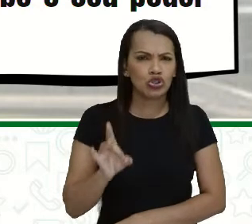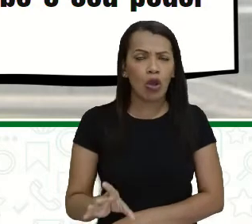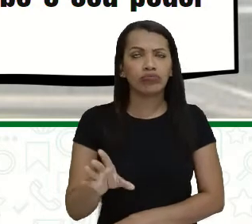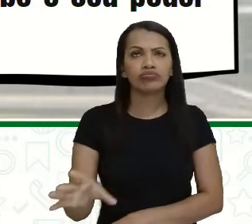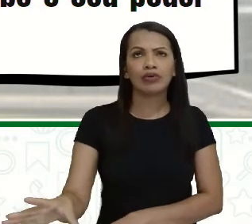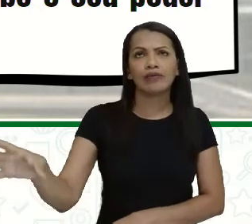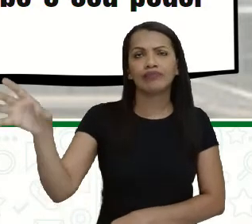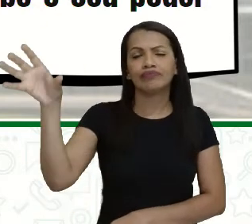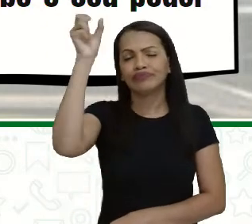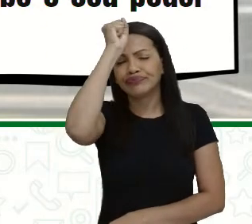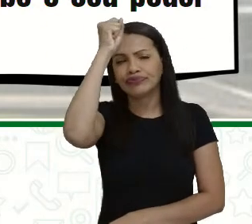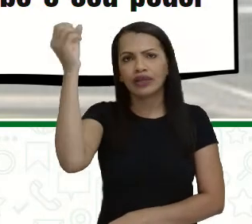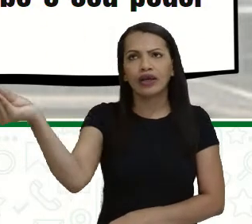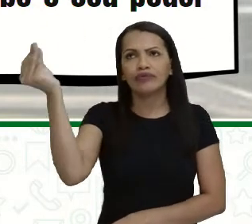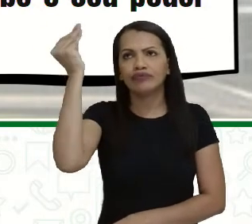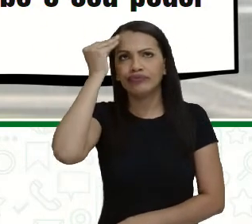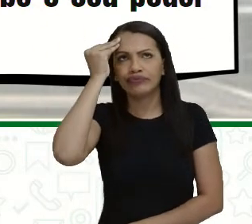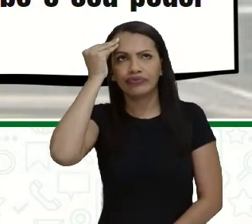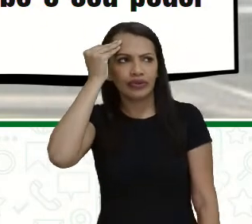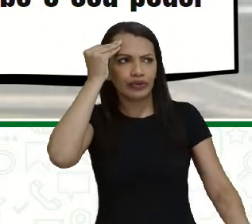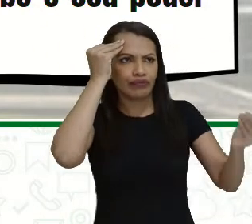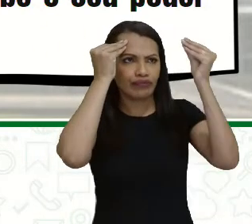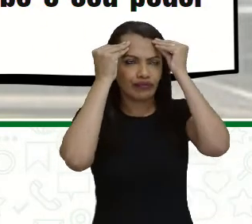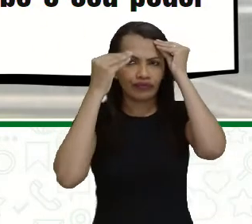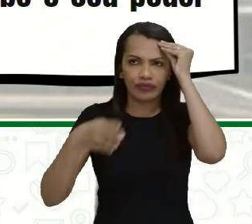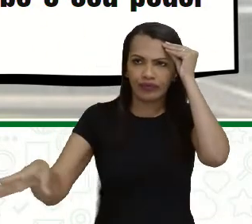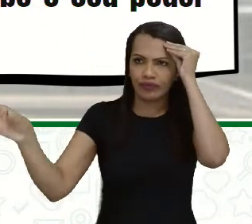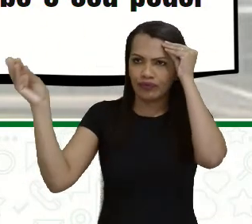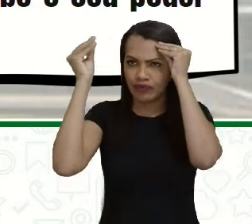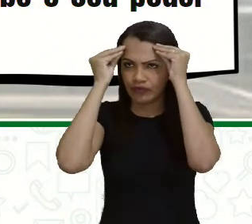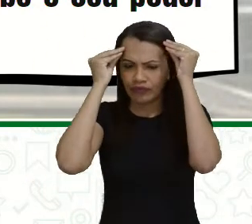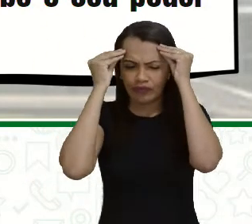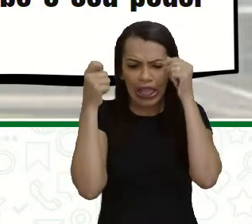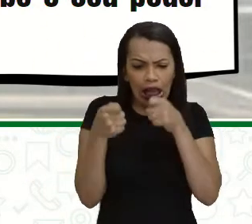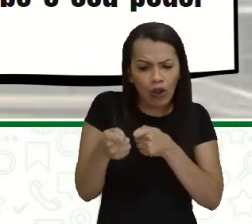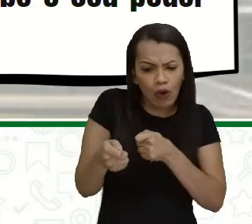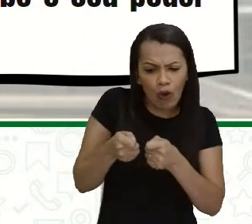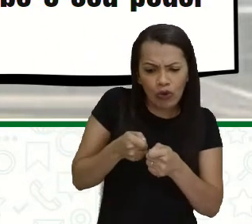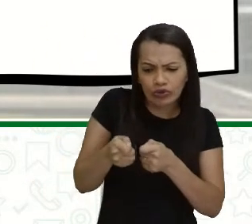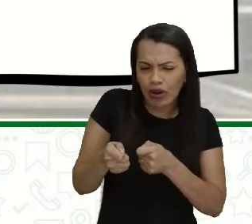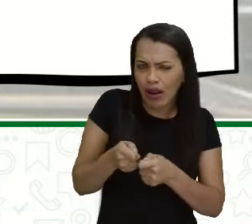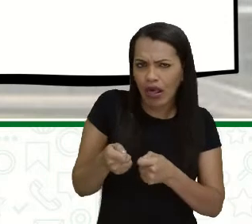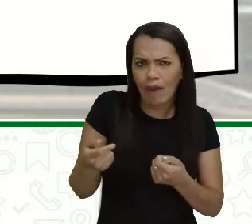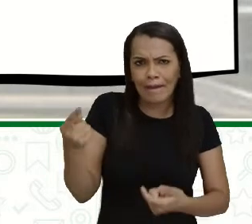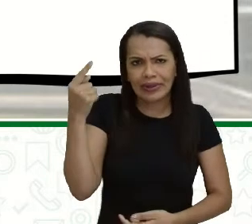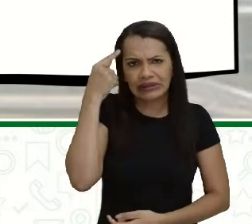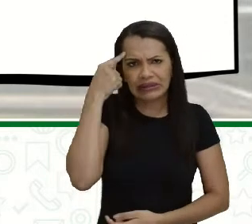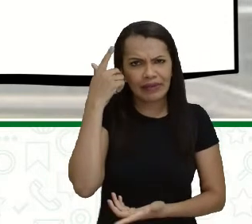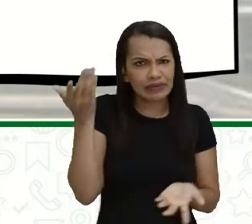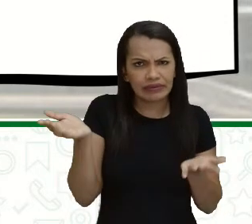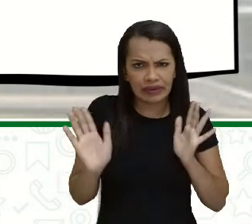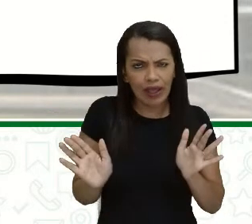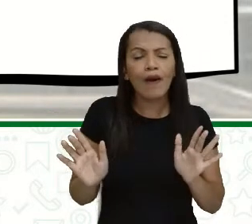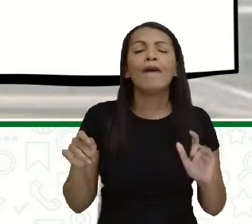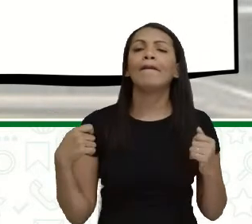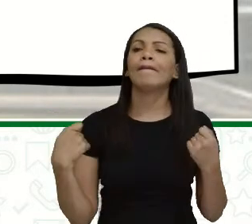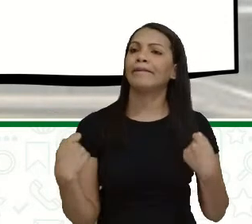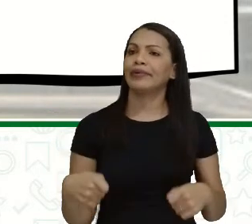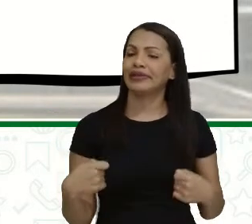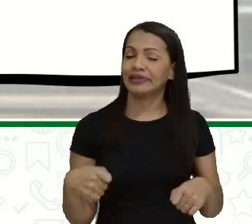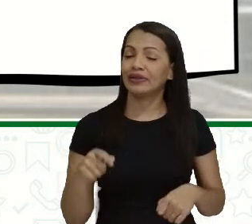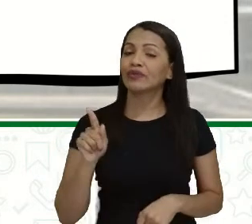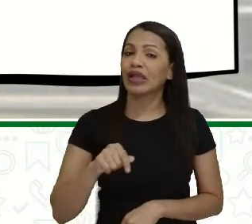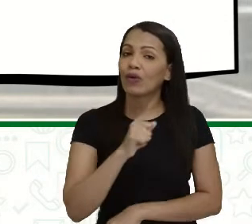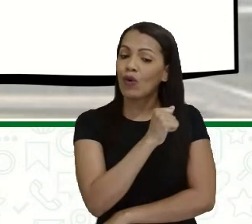pensamento e ação, leva homens e mulheres a ajustarem-se ao mundo e inibe o seu poder criativo. Então, ele trabalhava